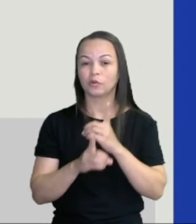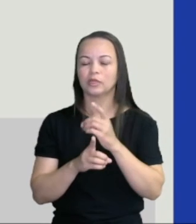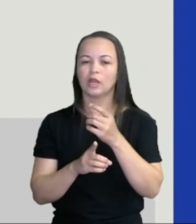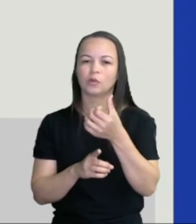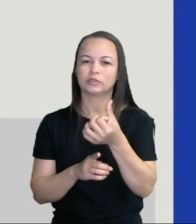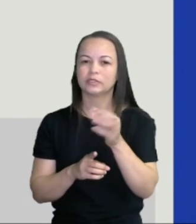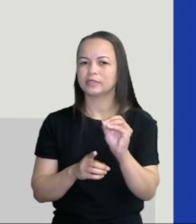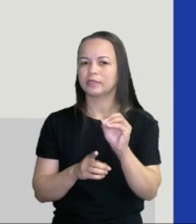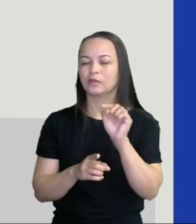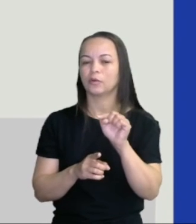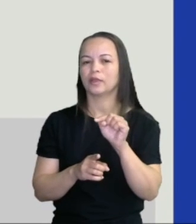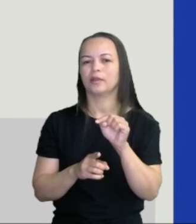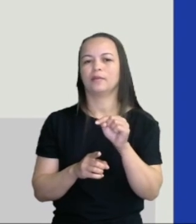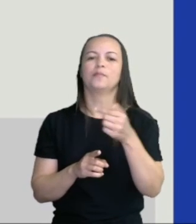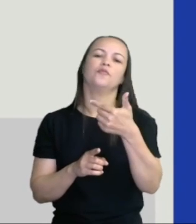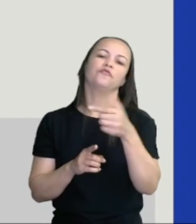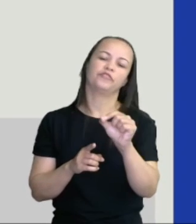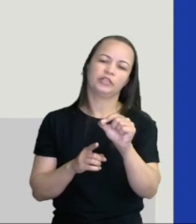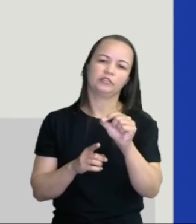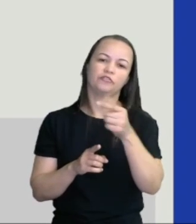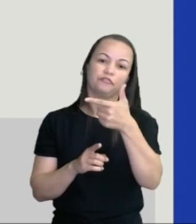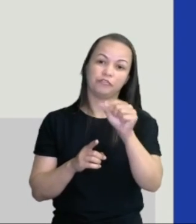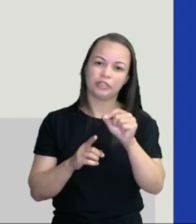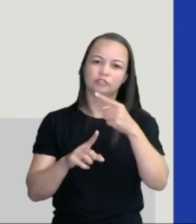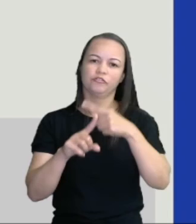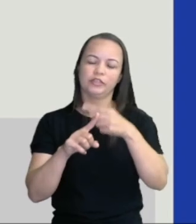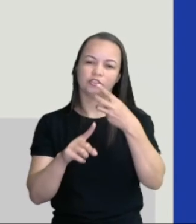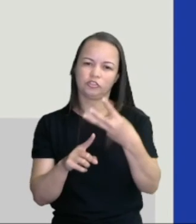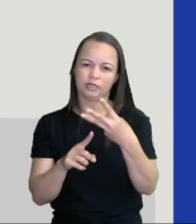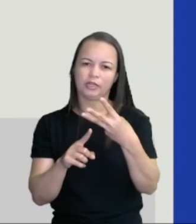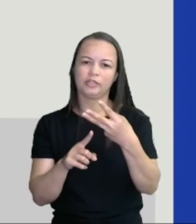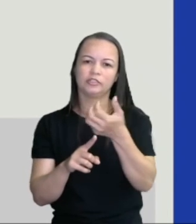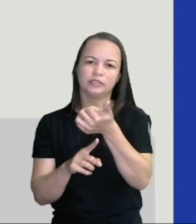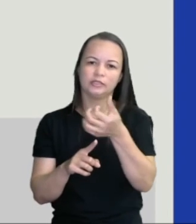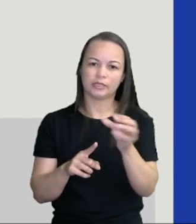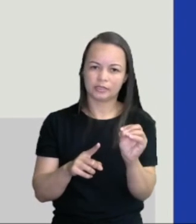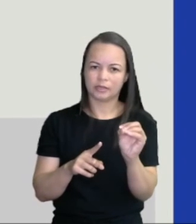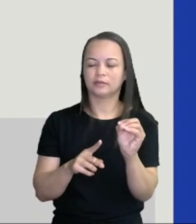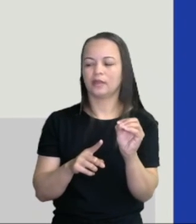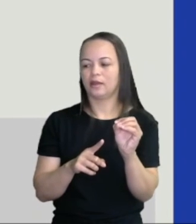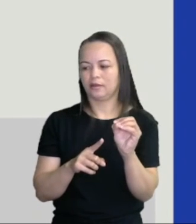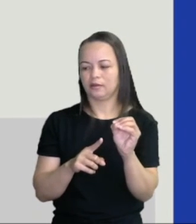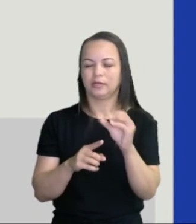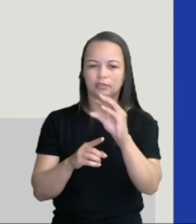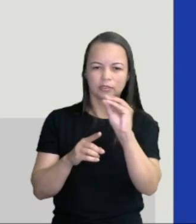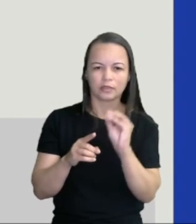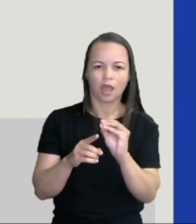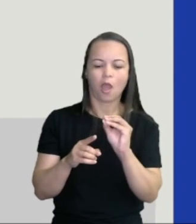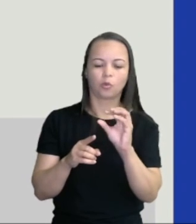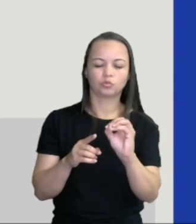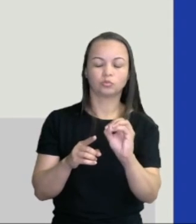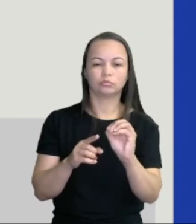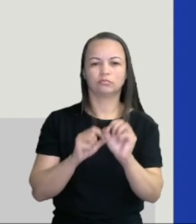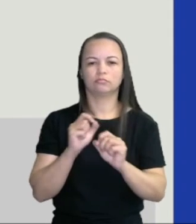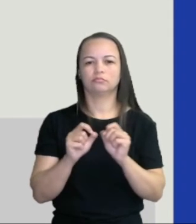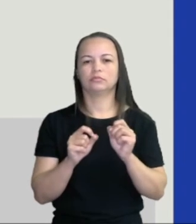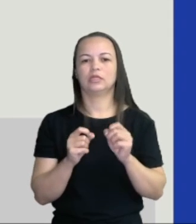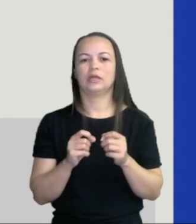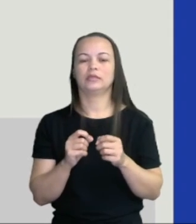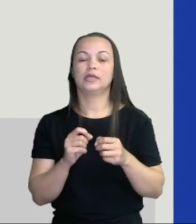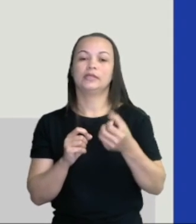quem é que eu vou multiplicar? Por 20. 20 vezes 3, 60. 2 vezes 3, 6, acrescento 0, 60. Então, 60